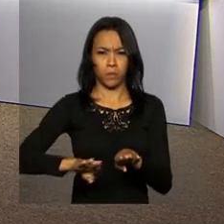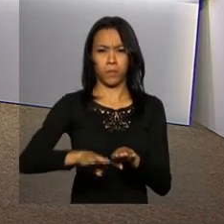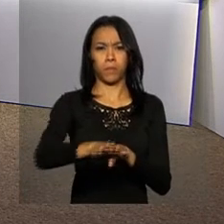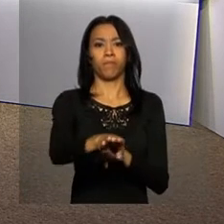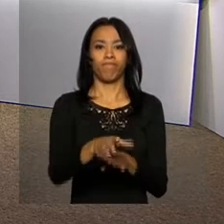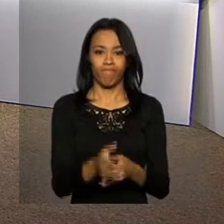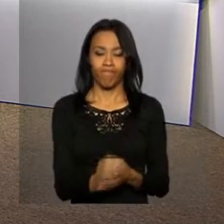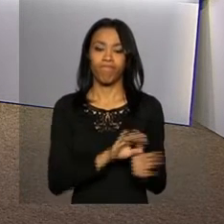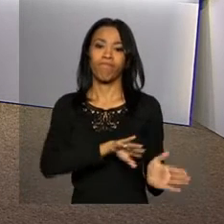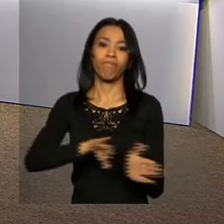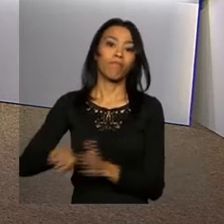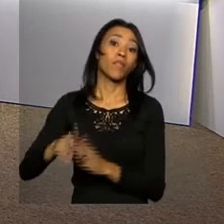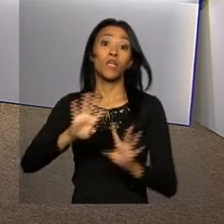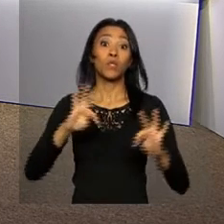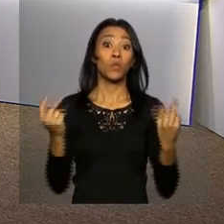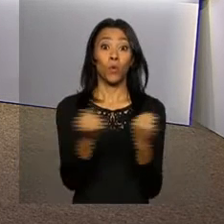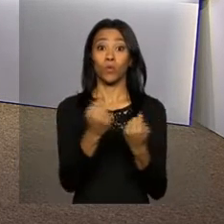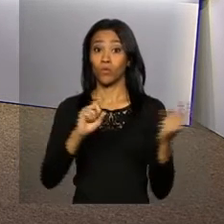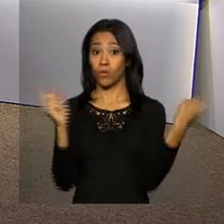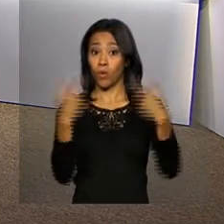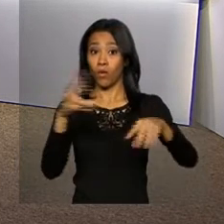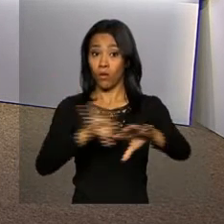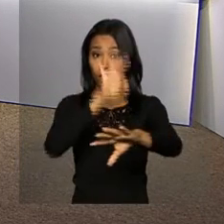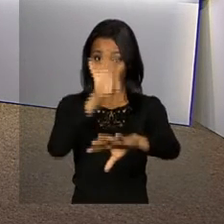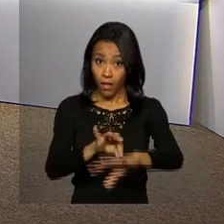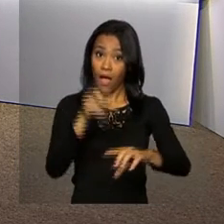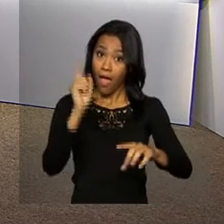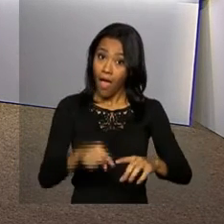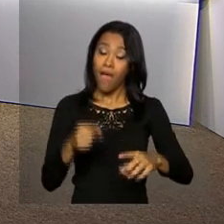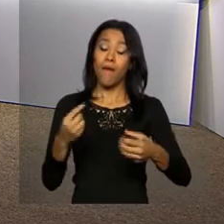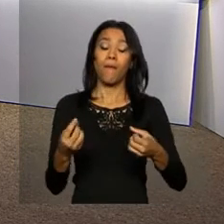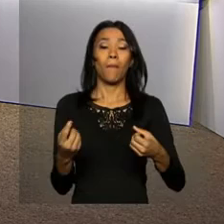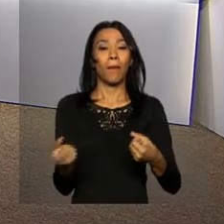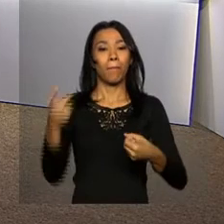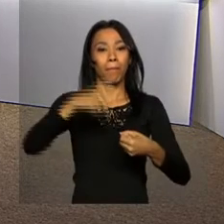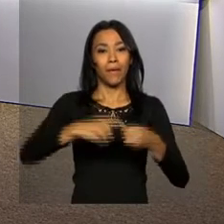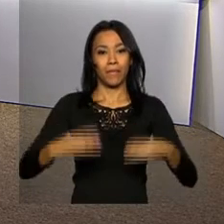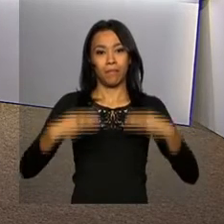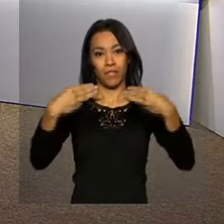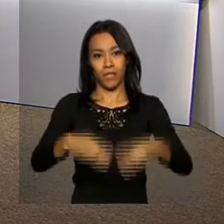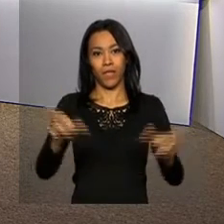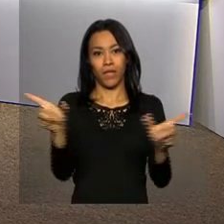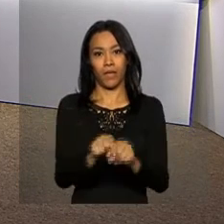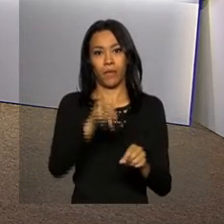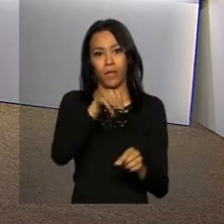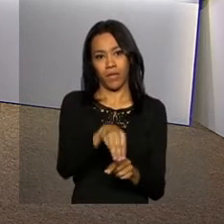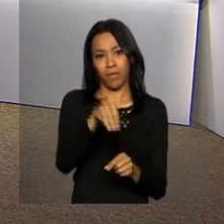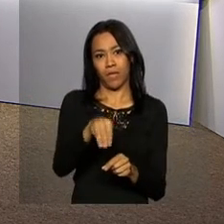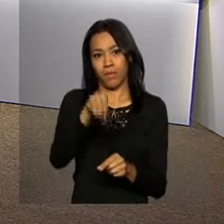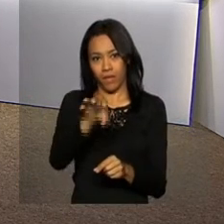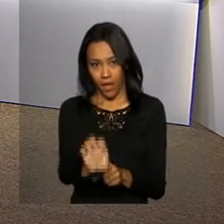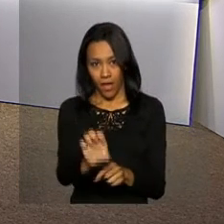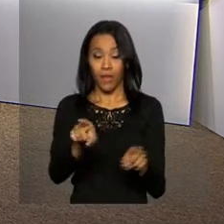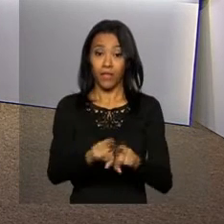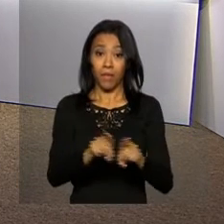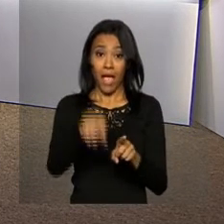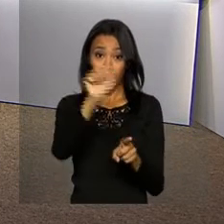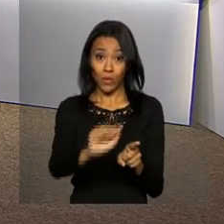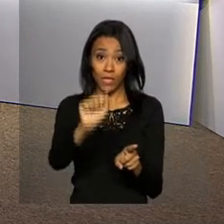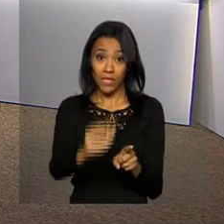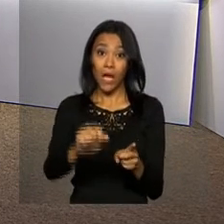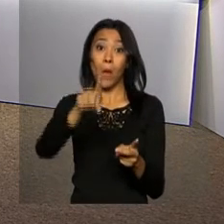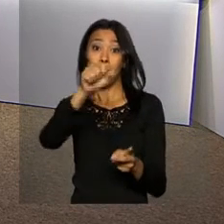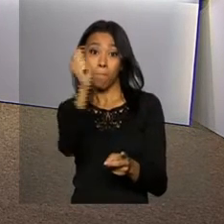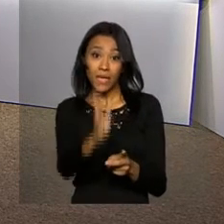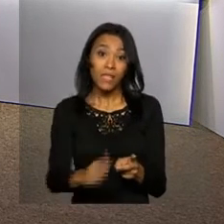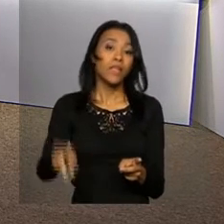Todos contra o Aedes aegypti, uma parceria do Ministério de Minas e Energia e a Associação Brasileira das Distribuidoras de